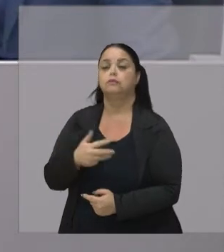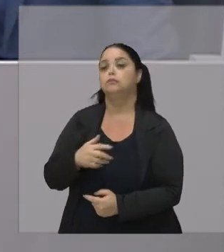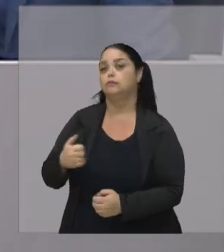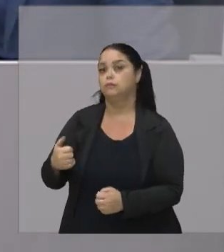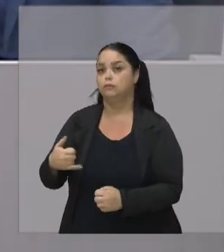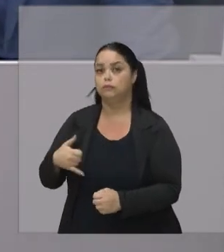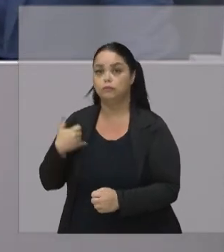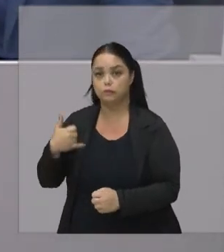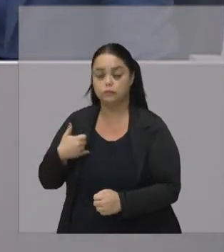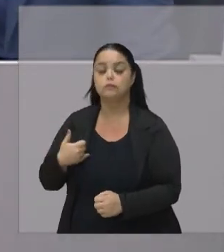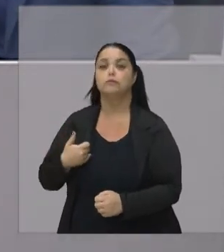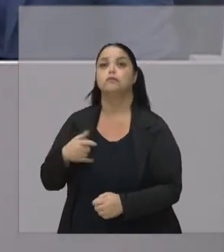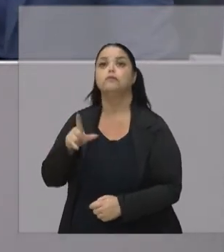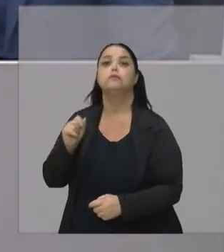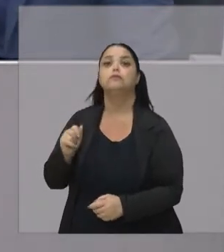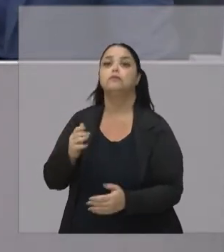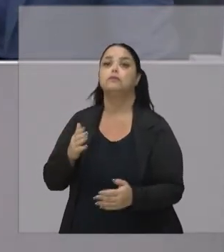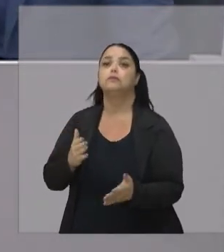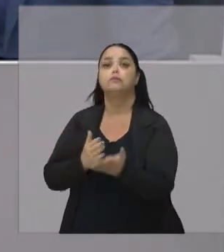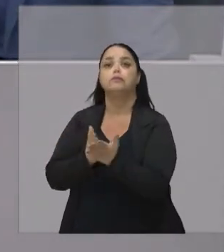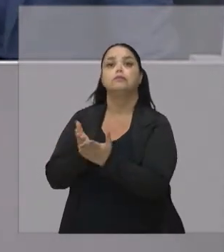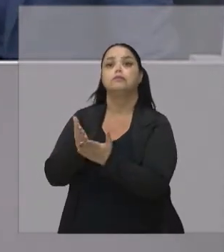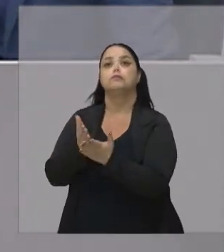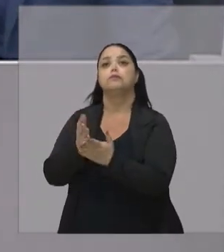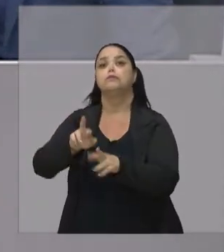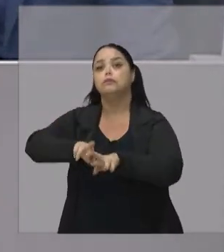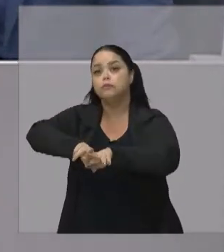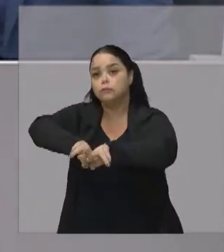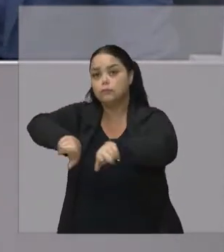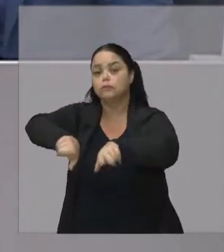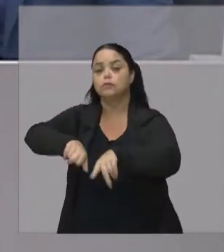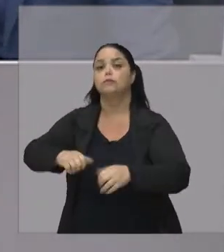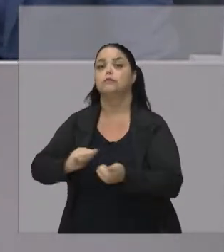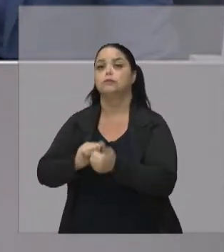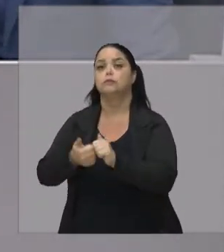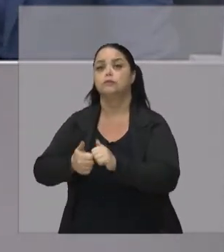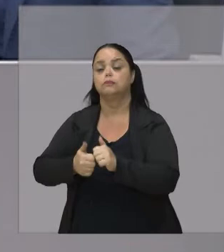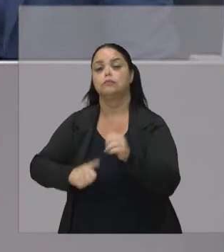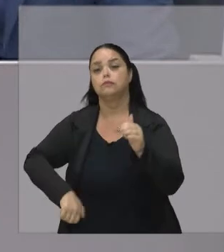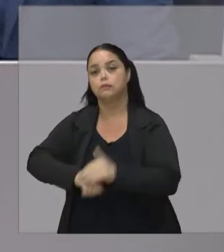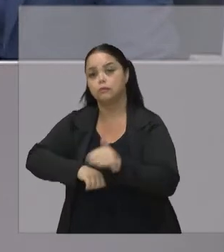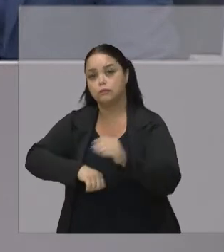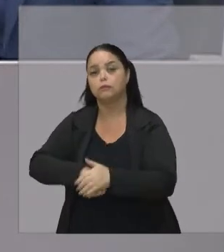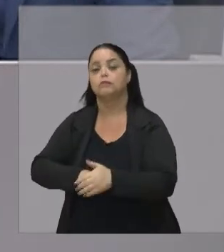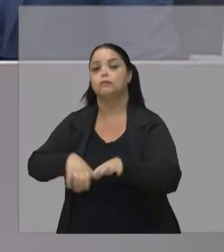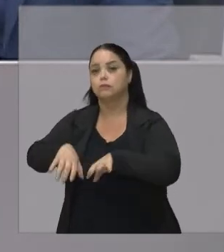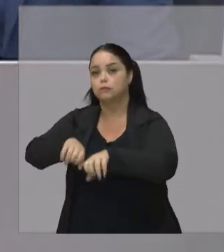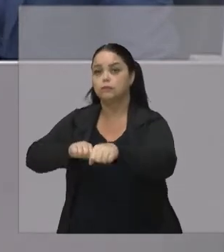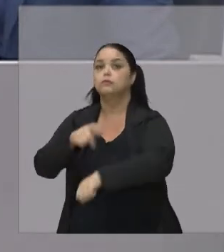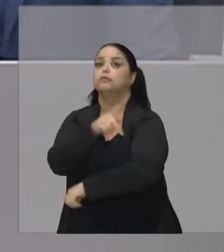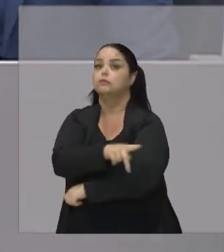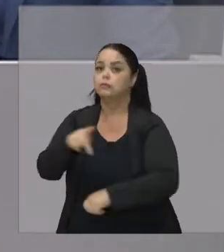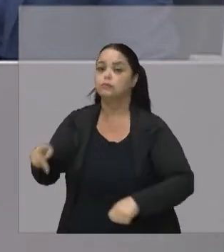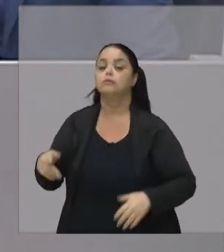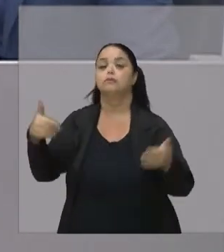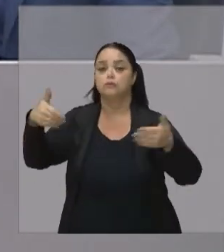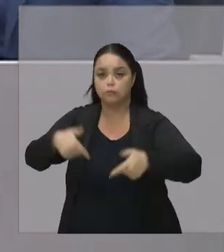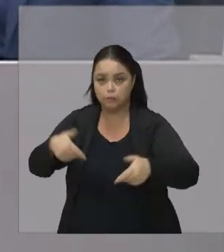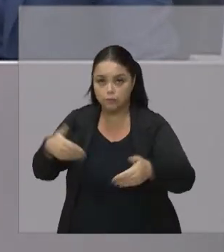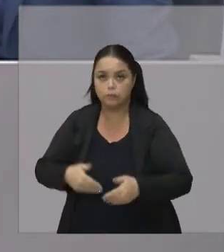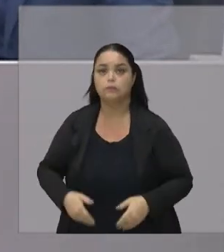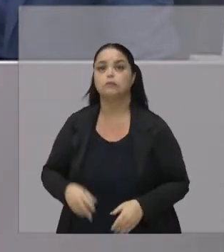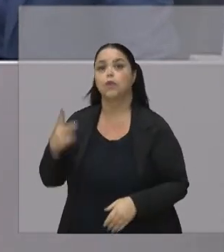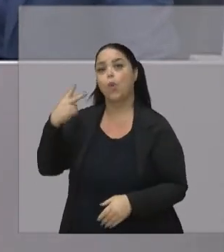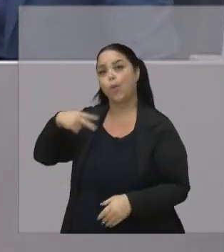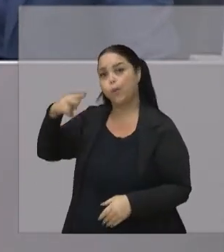Isso é me fez Ter sido um atleta De futebol Ter me formado Professor Estar hoje aqui Como